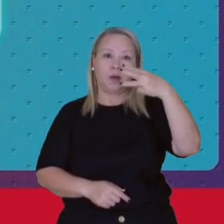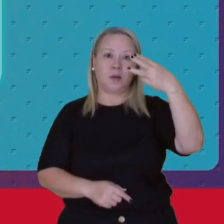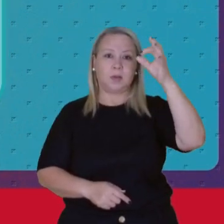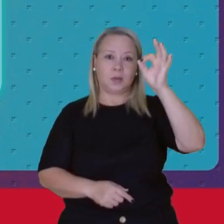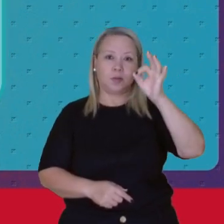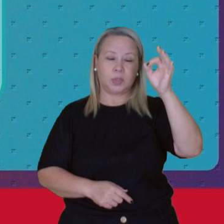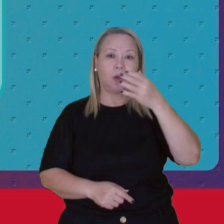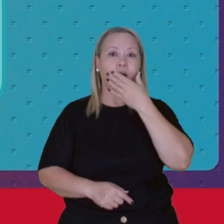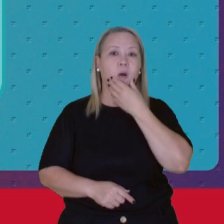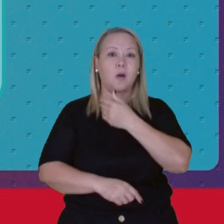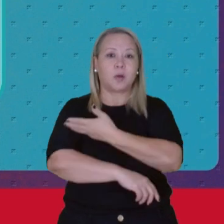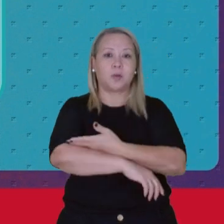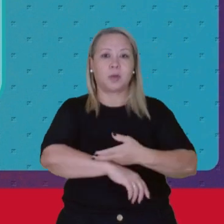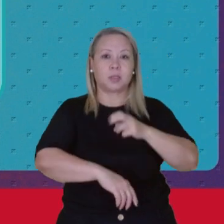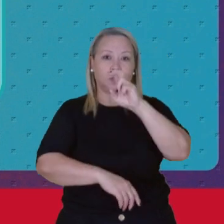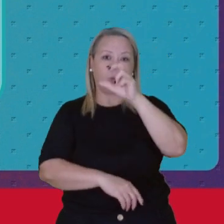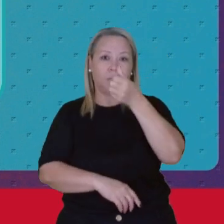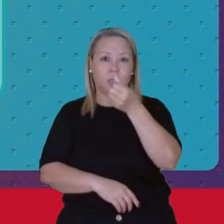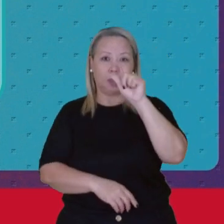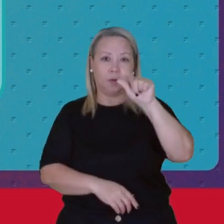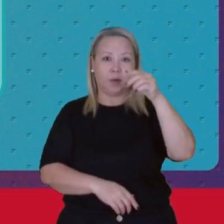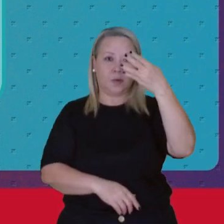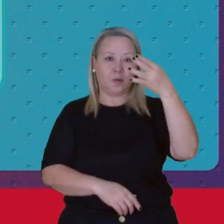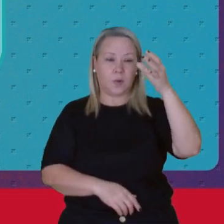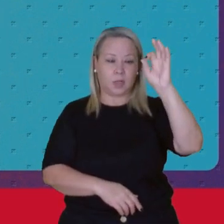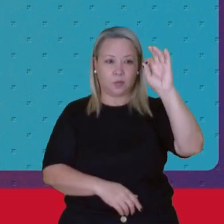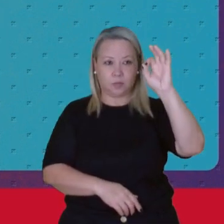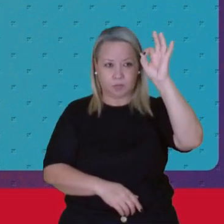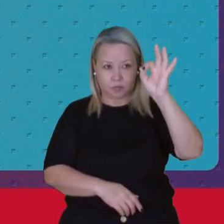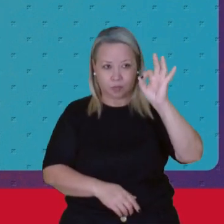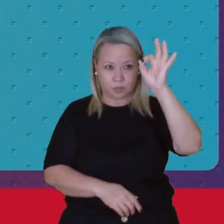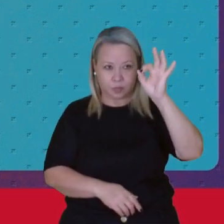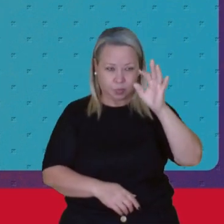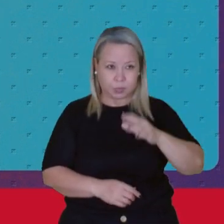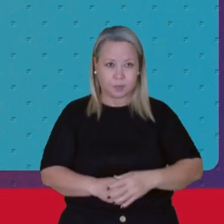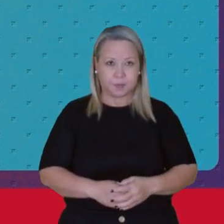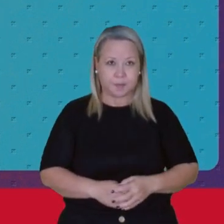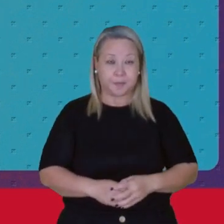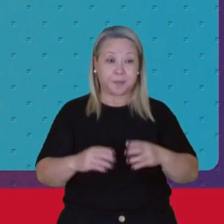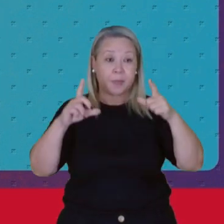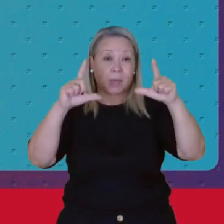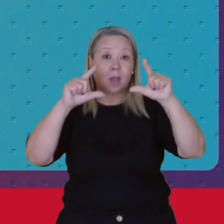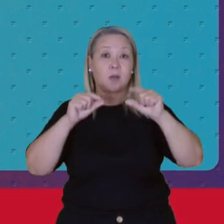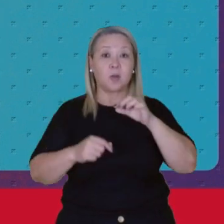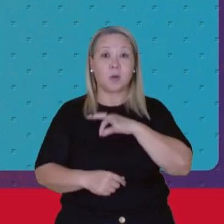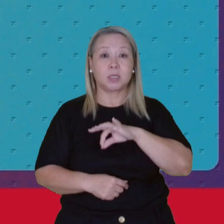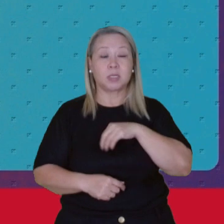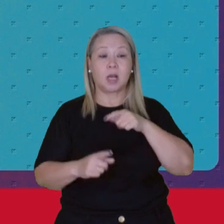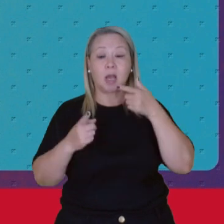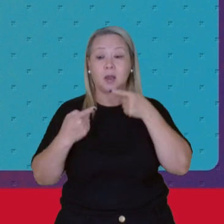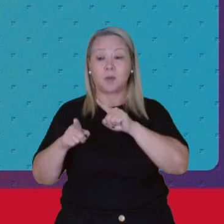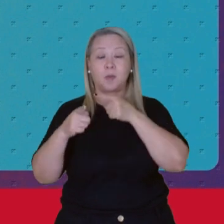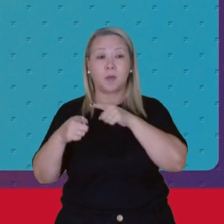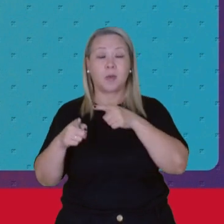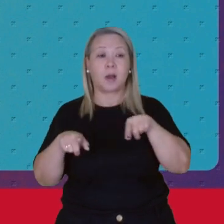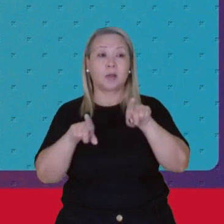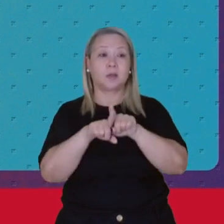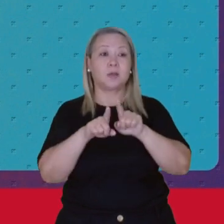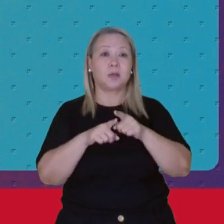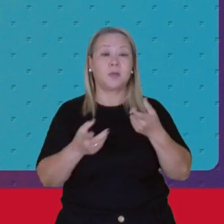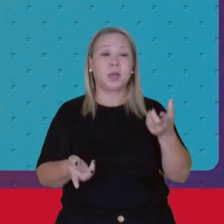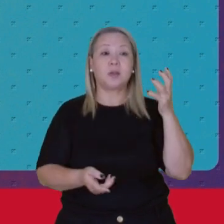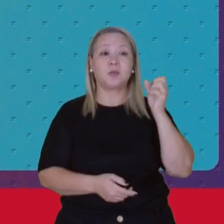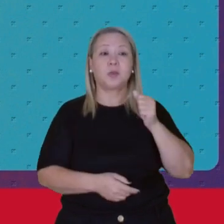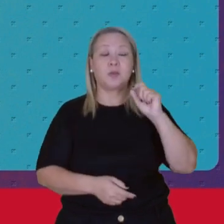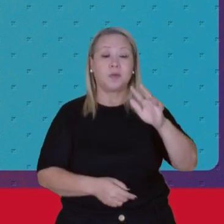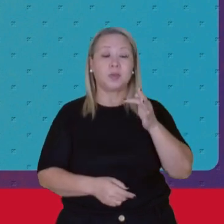E homens Brancos 56,4% Os baixos salários Impactam também Na definição Dos benefícios Em um